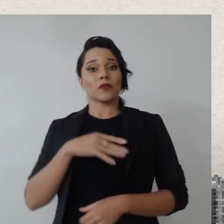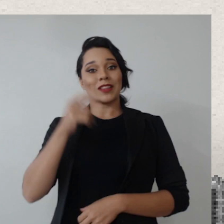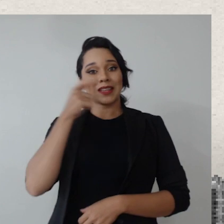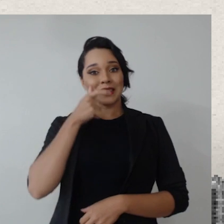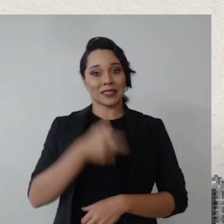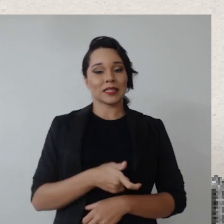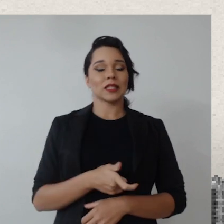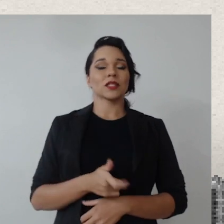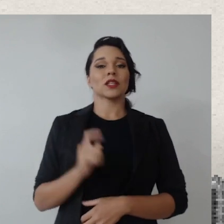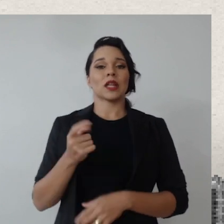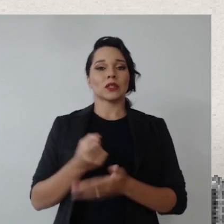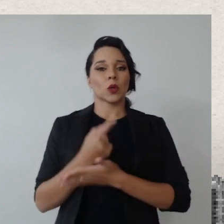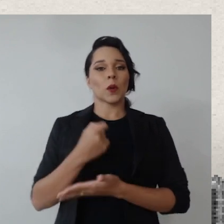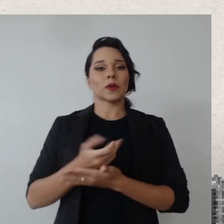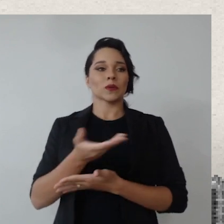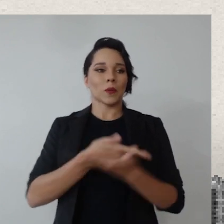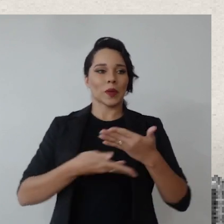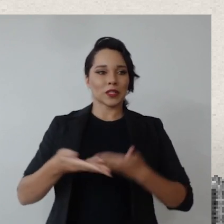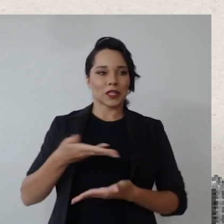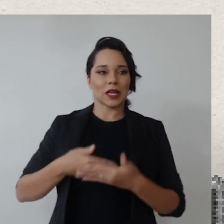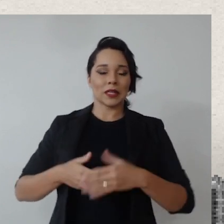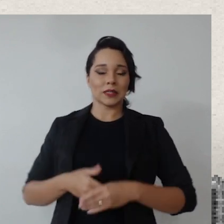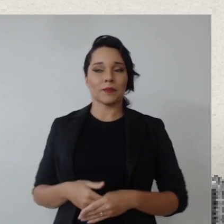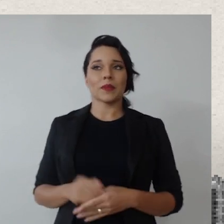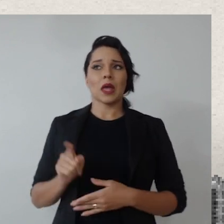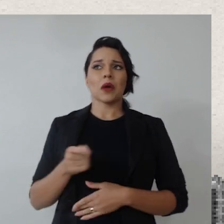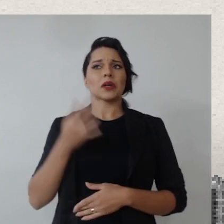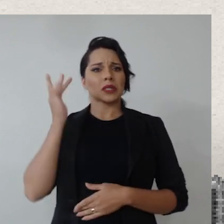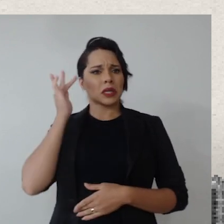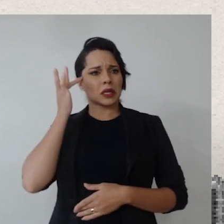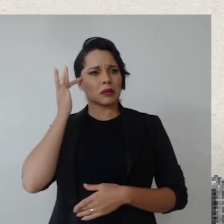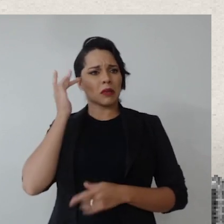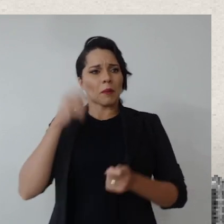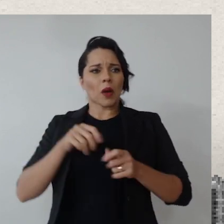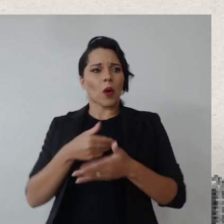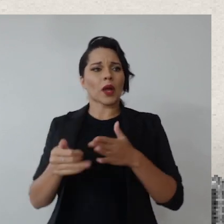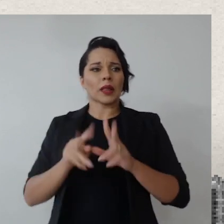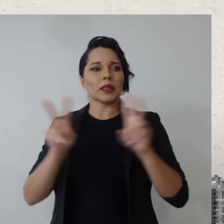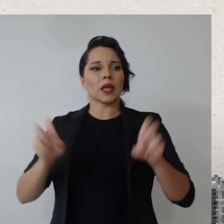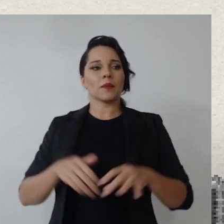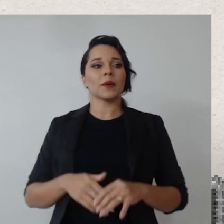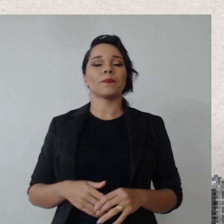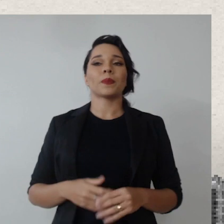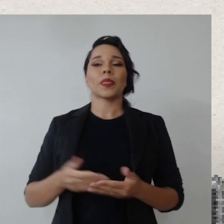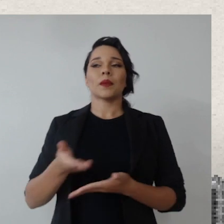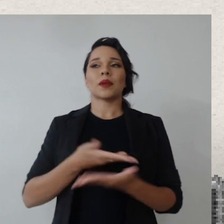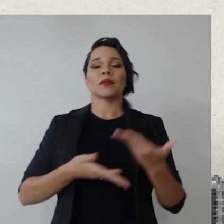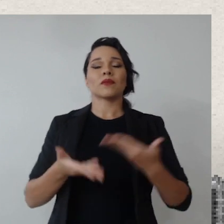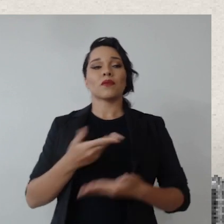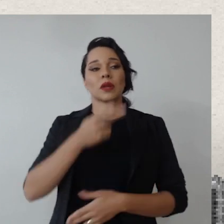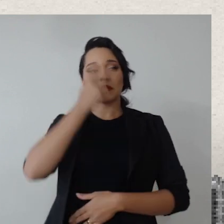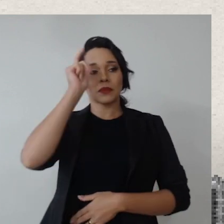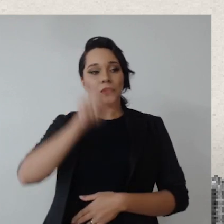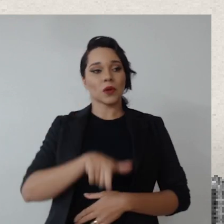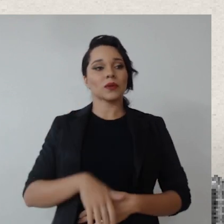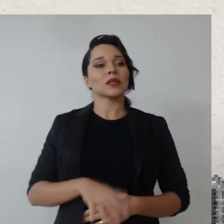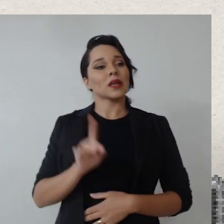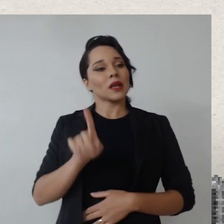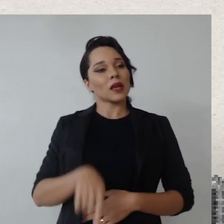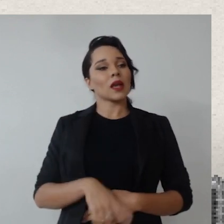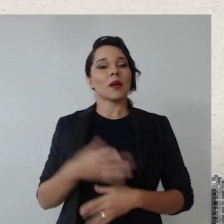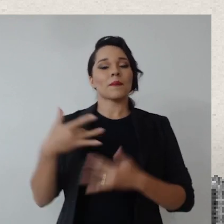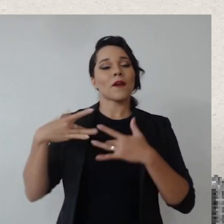coisa que foi muito interessante nas compras compartilhadas, eu acho que serve para qualquer tipo de tema, para envolver as pessoas,